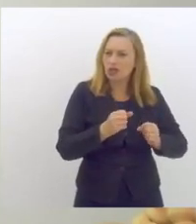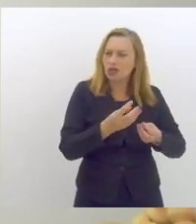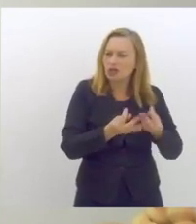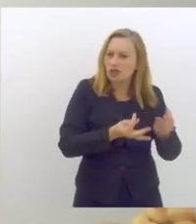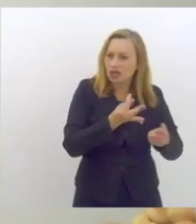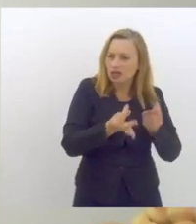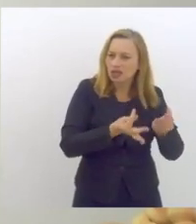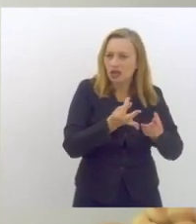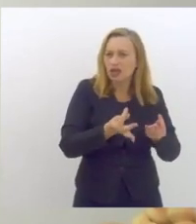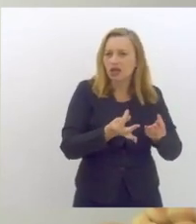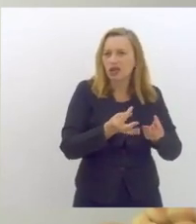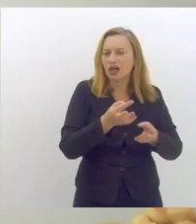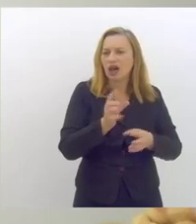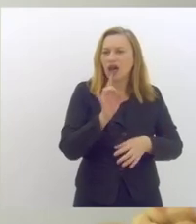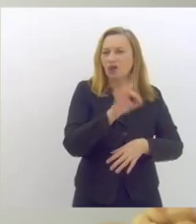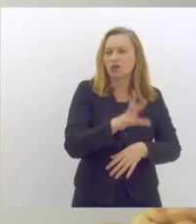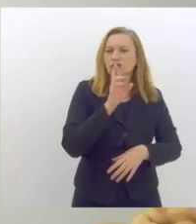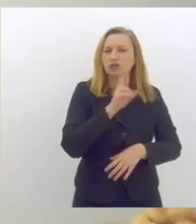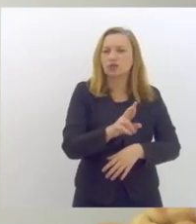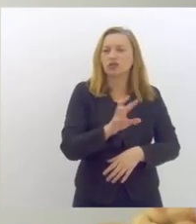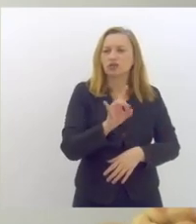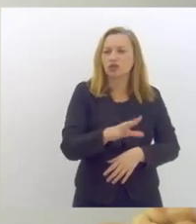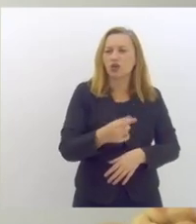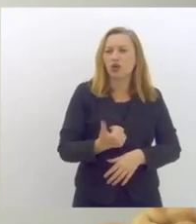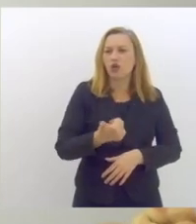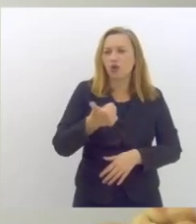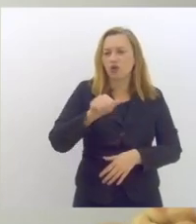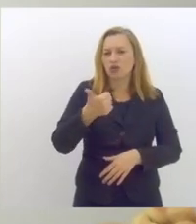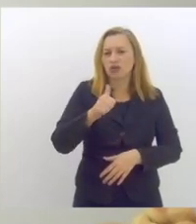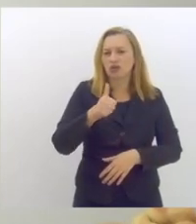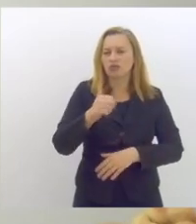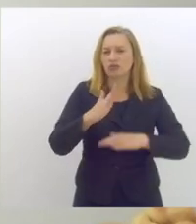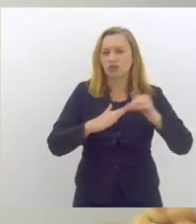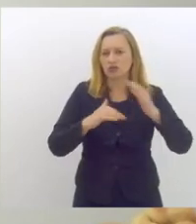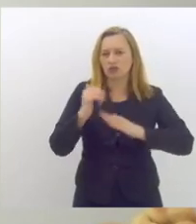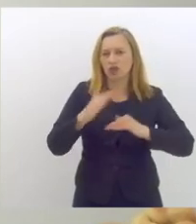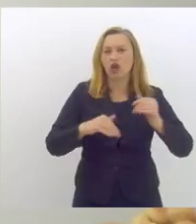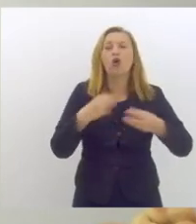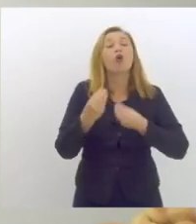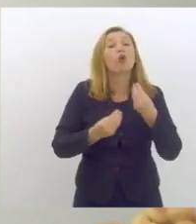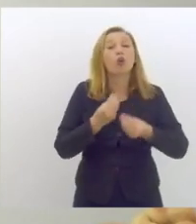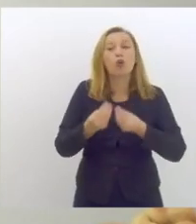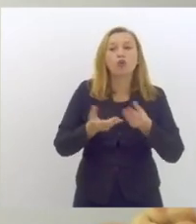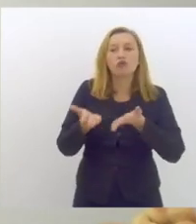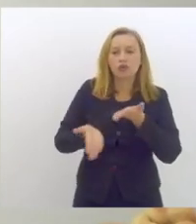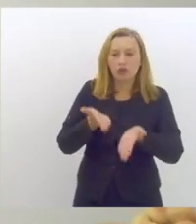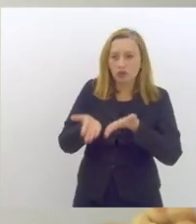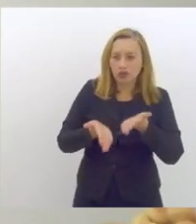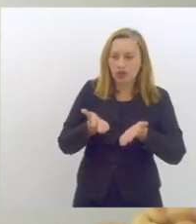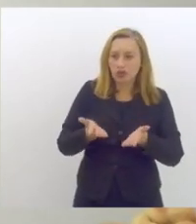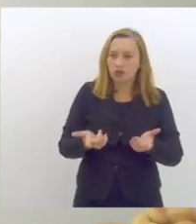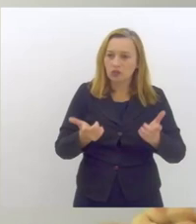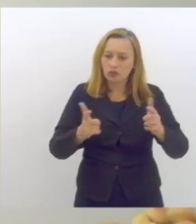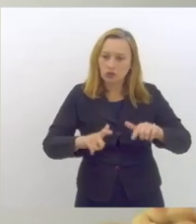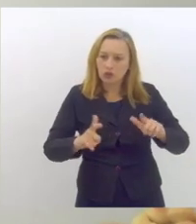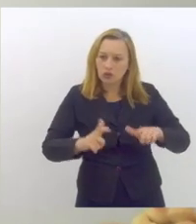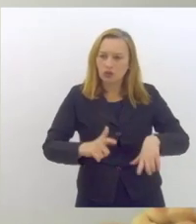a última resposta que eu tive que só tem 11 profissionais então como é que nós vamos cuidar de um assalto de mental